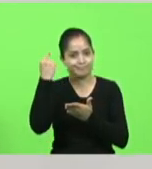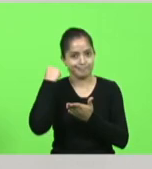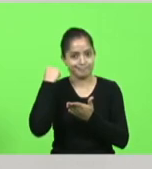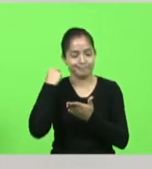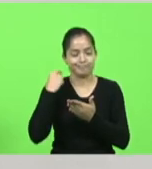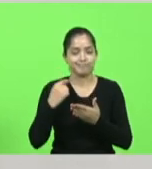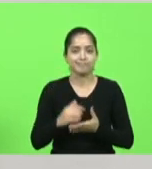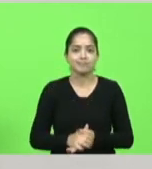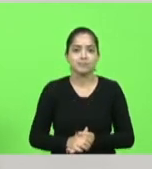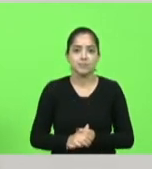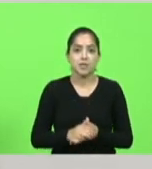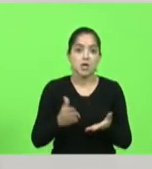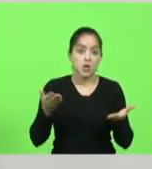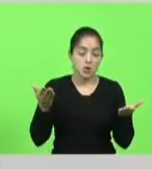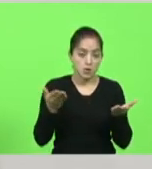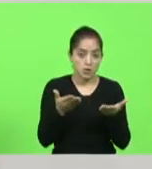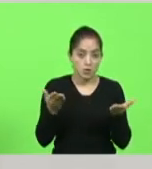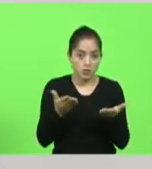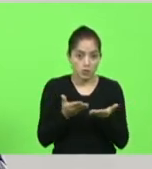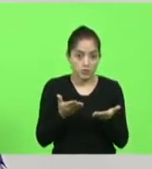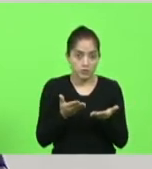Hoje nós estamos numa situação